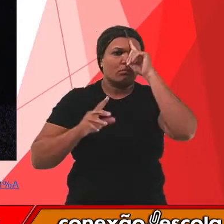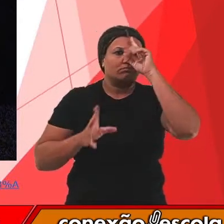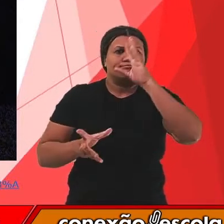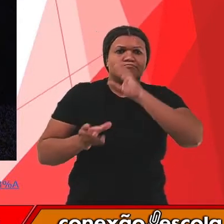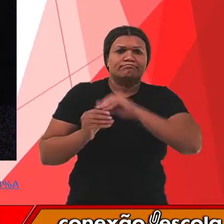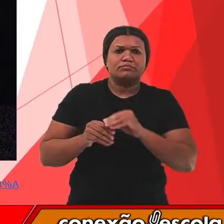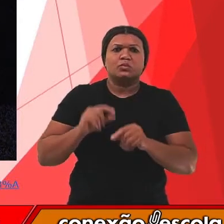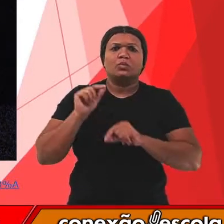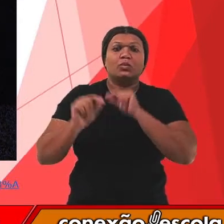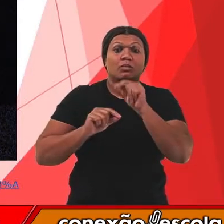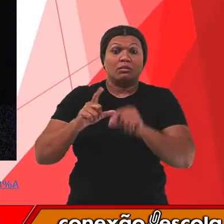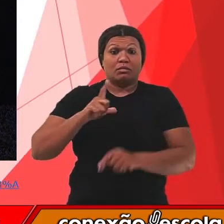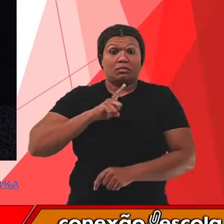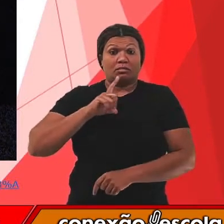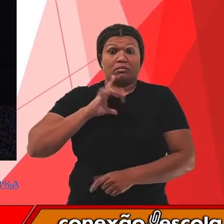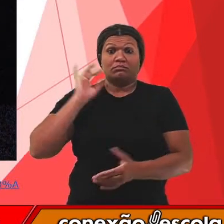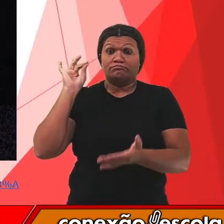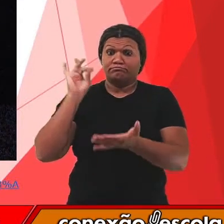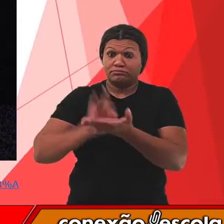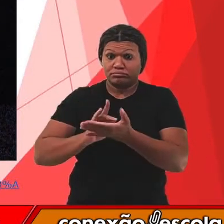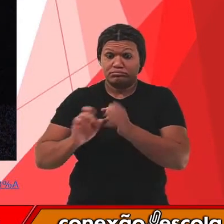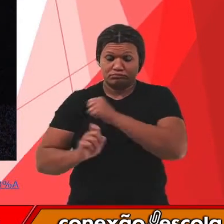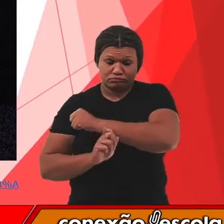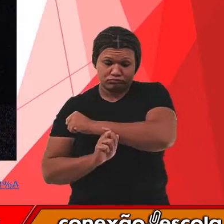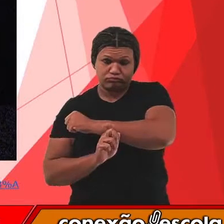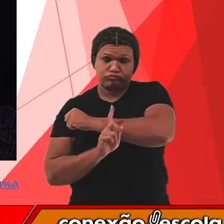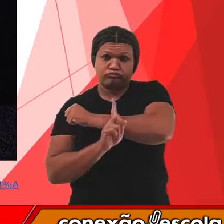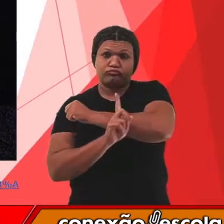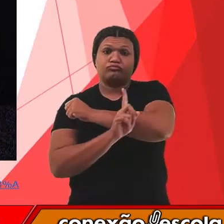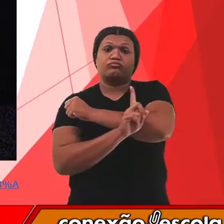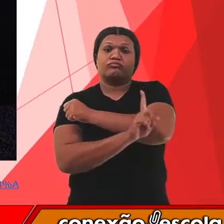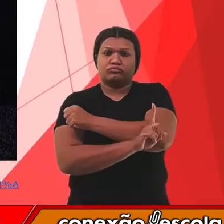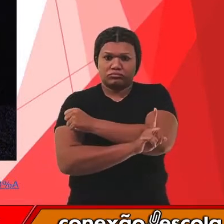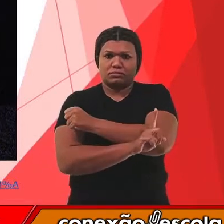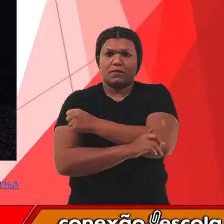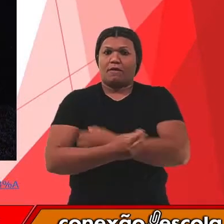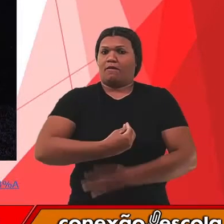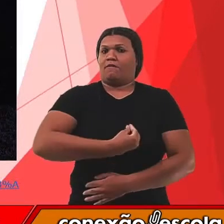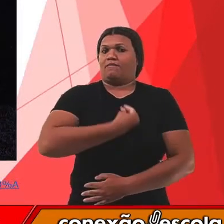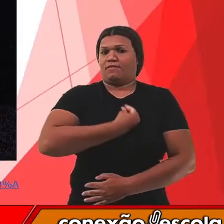efetivamente existiu uma evolução desses seres que aqui viveram.